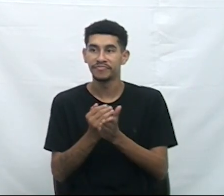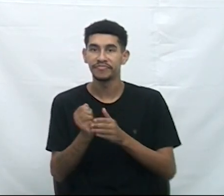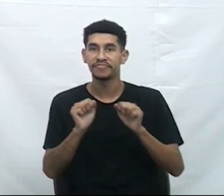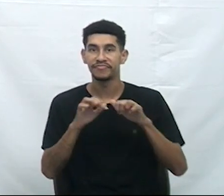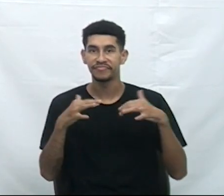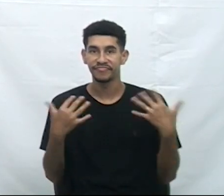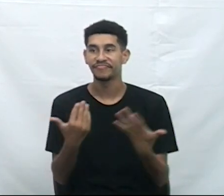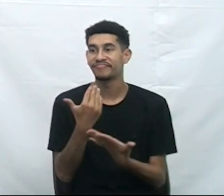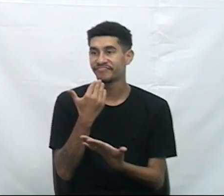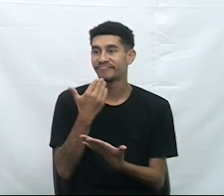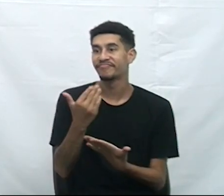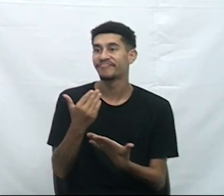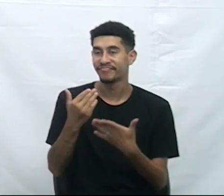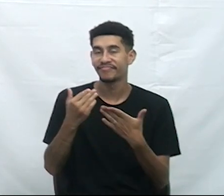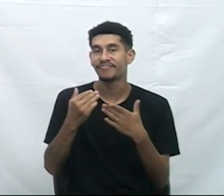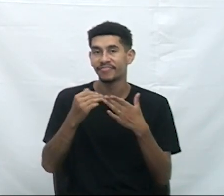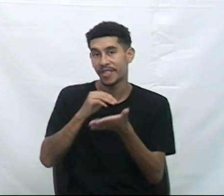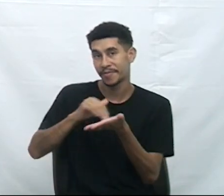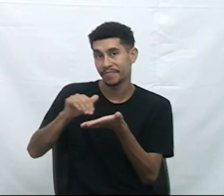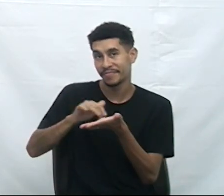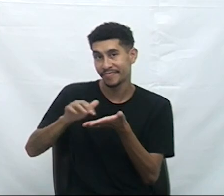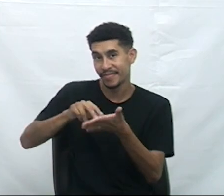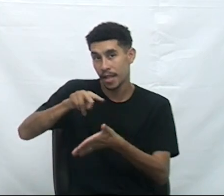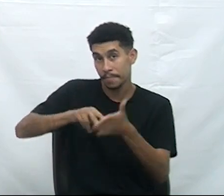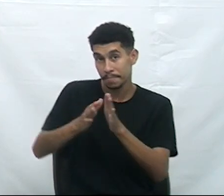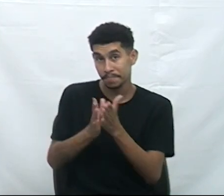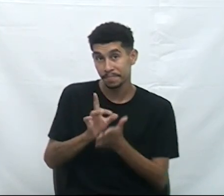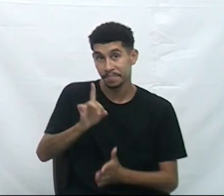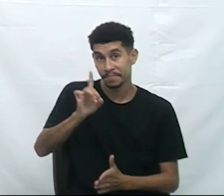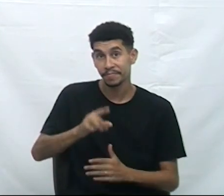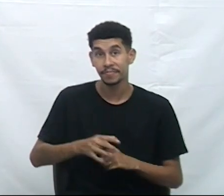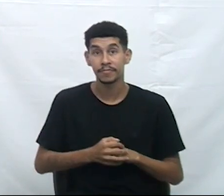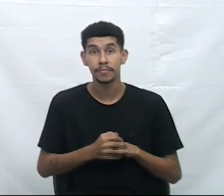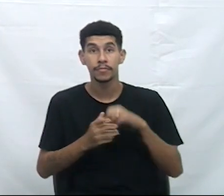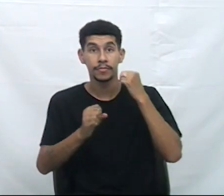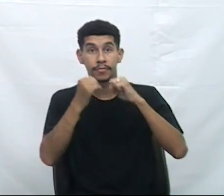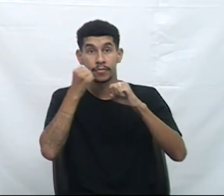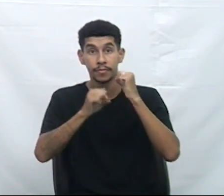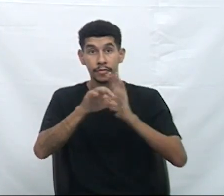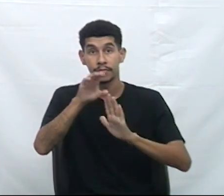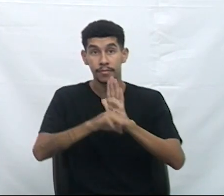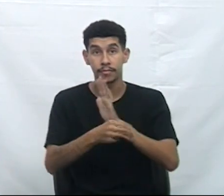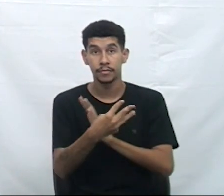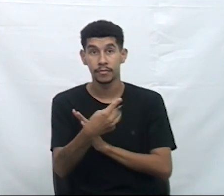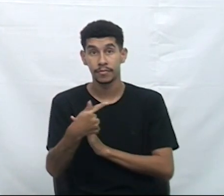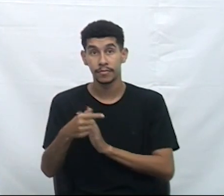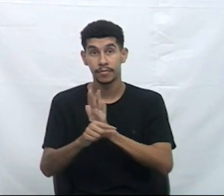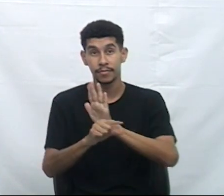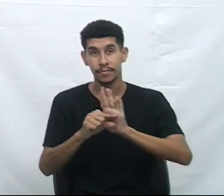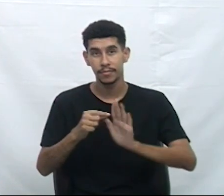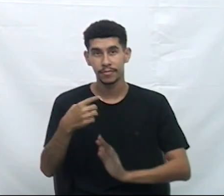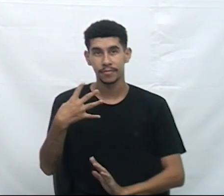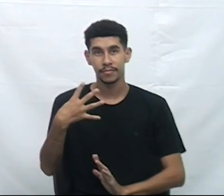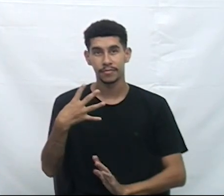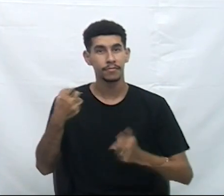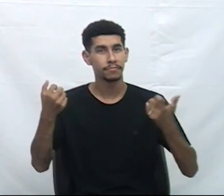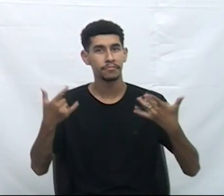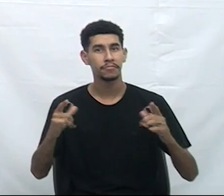Solicito à senhora secretária que faça a leitura da Bíblia. Salmo 37, versículo 4.